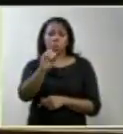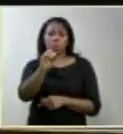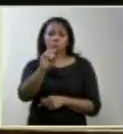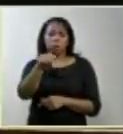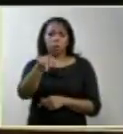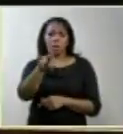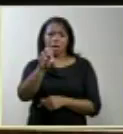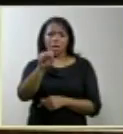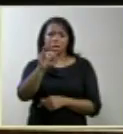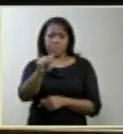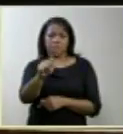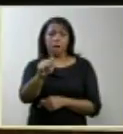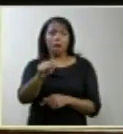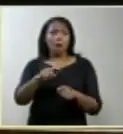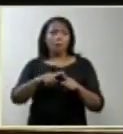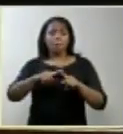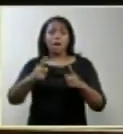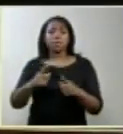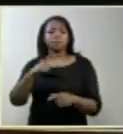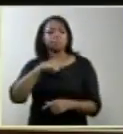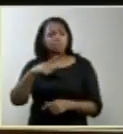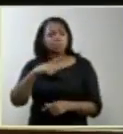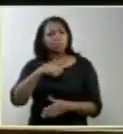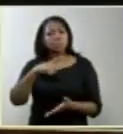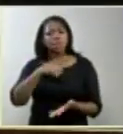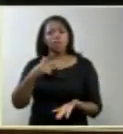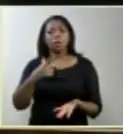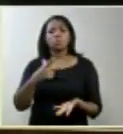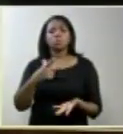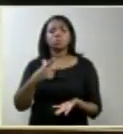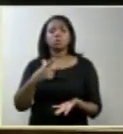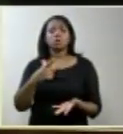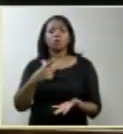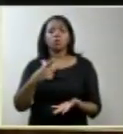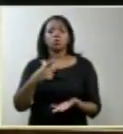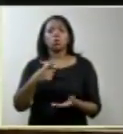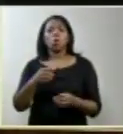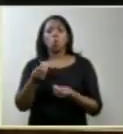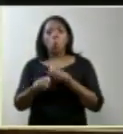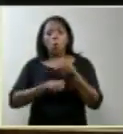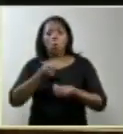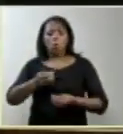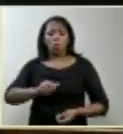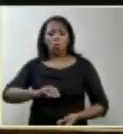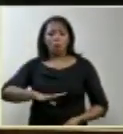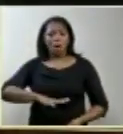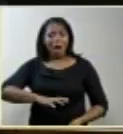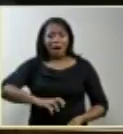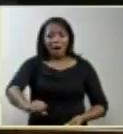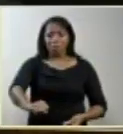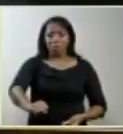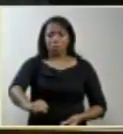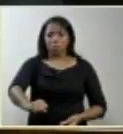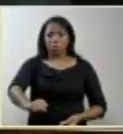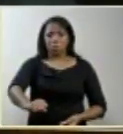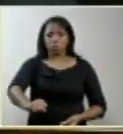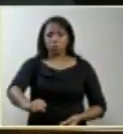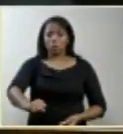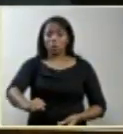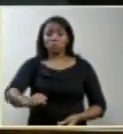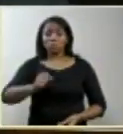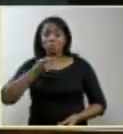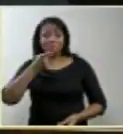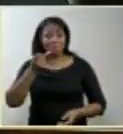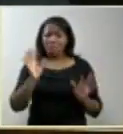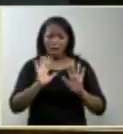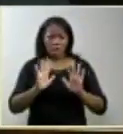em termos de abortos, não estou a me referir à